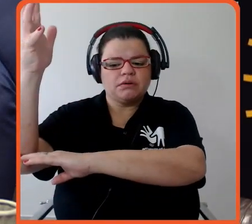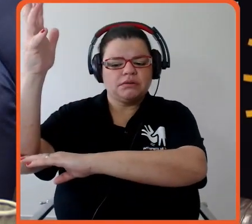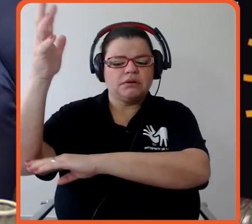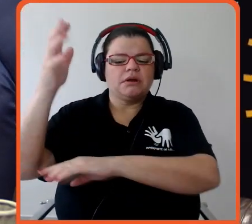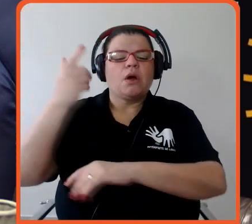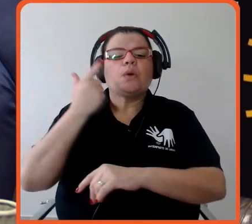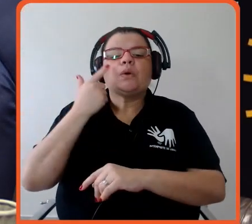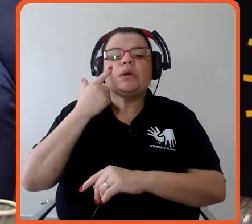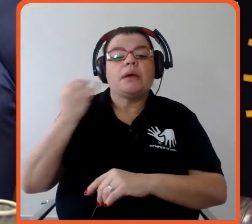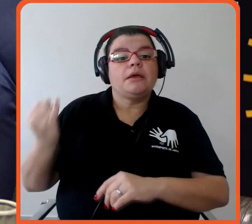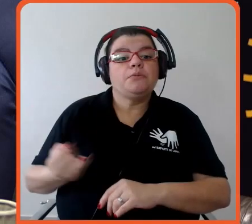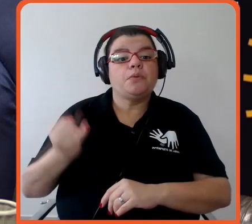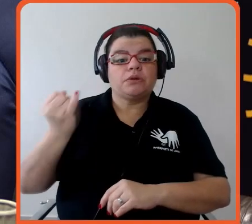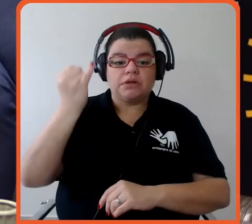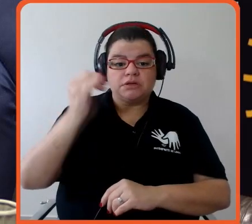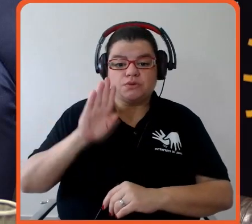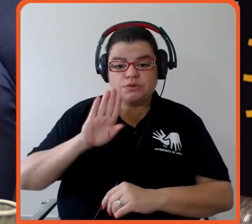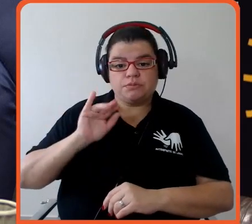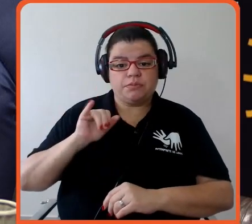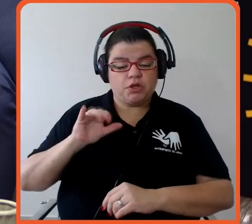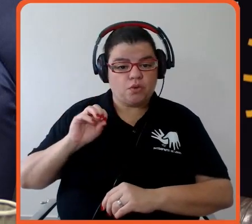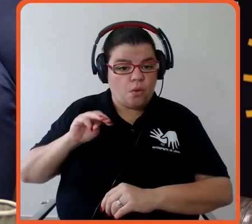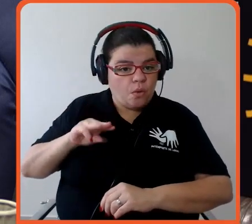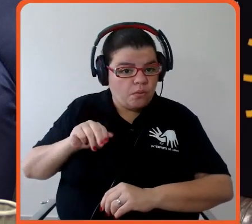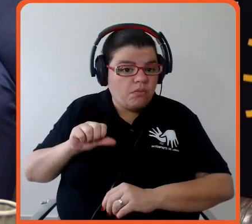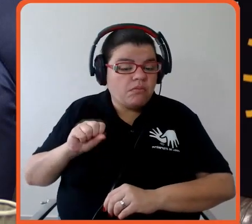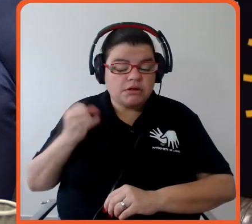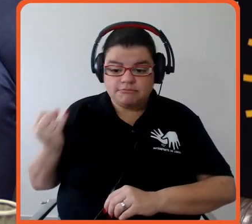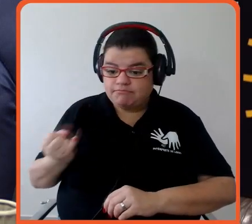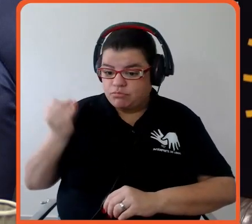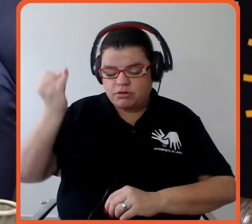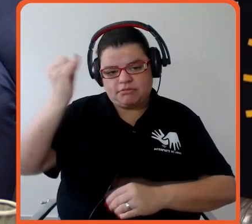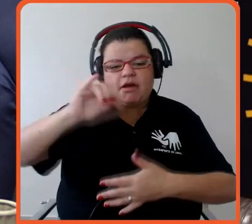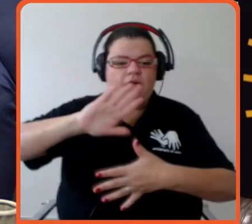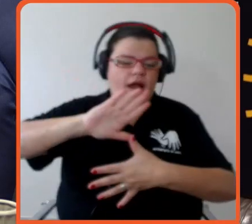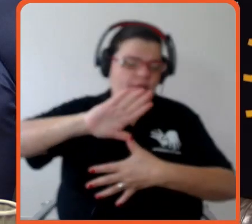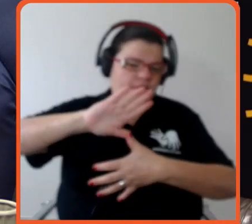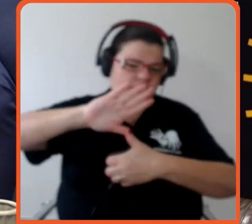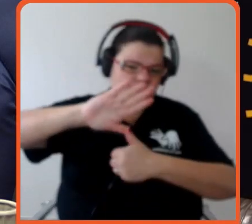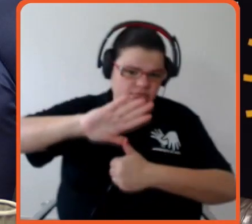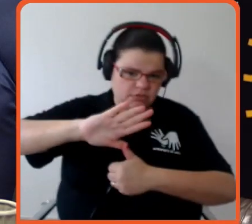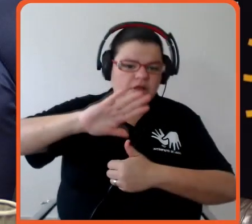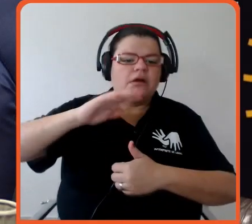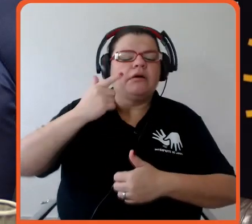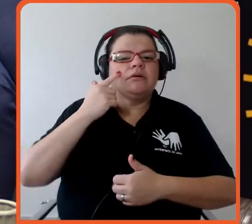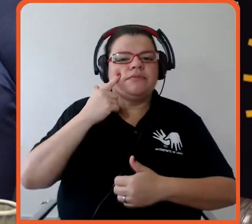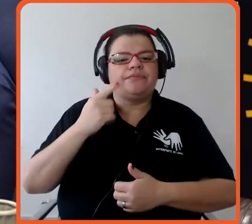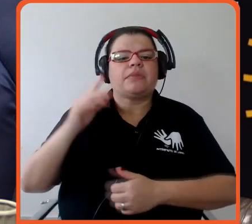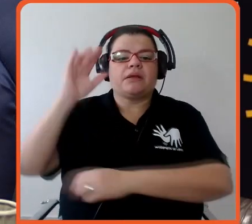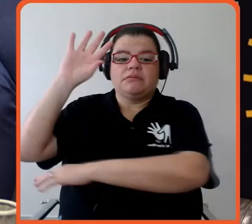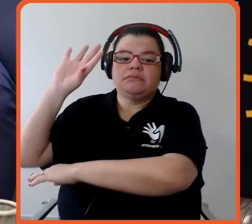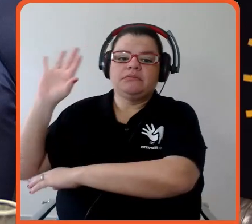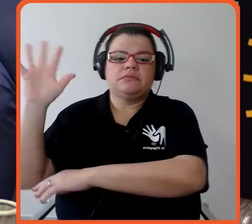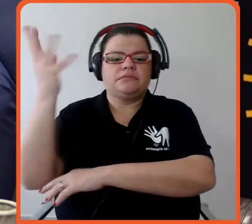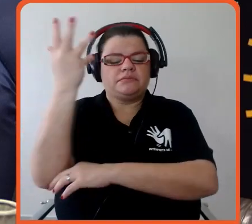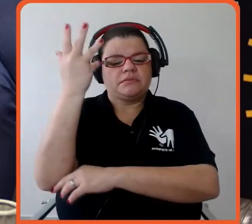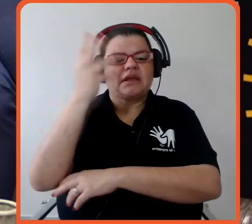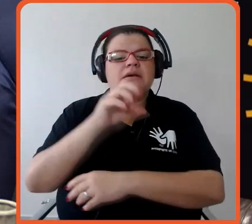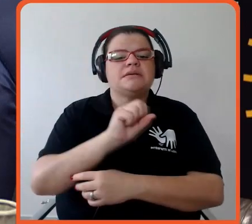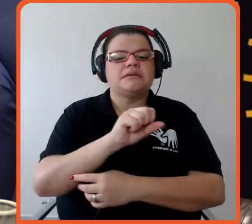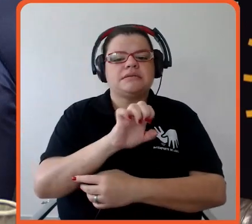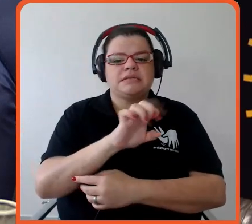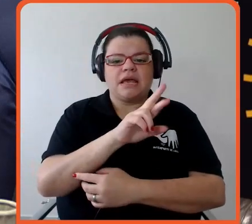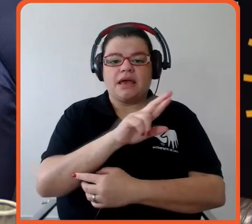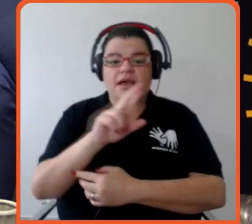importantes, quando a fala de América do Sul aqui, por exemplo, está ali claramente nominado o Cerrado, a Amazônia e o Chaco, né, e